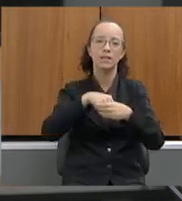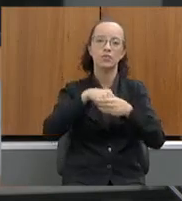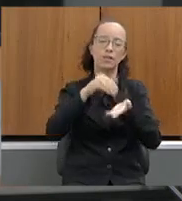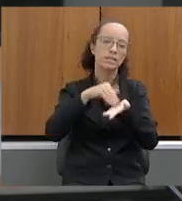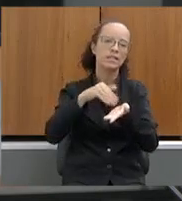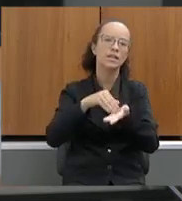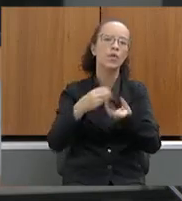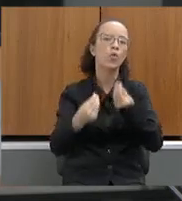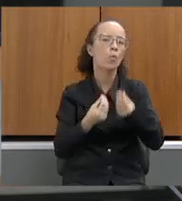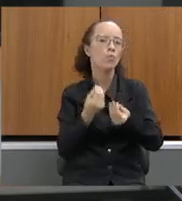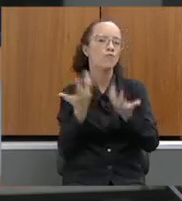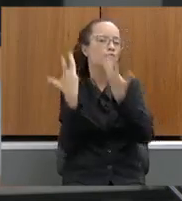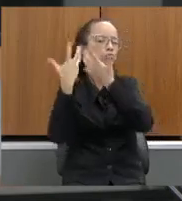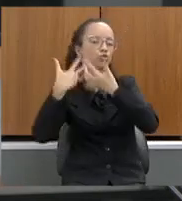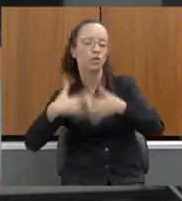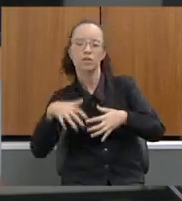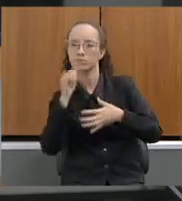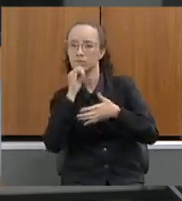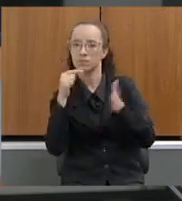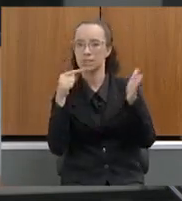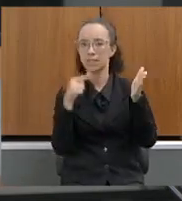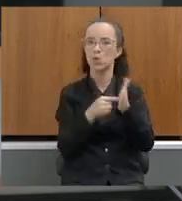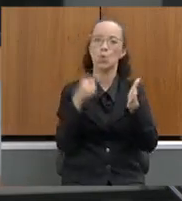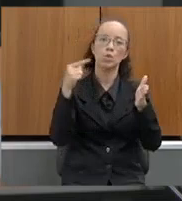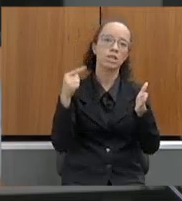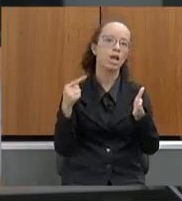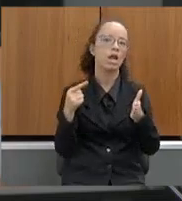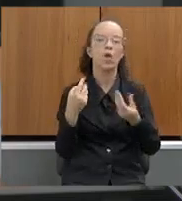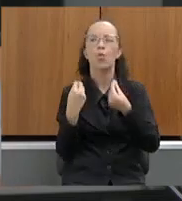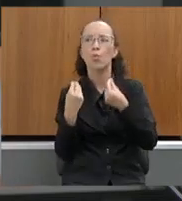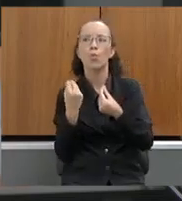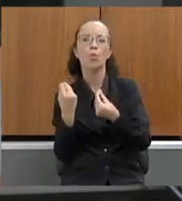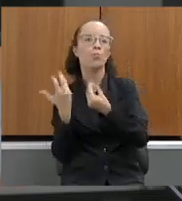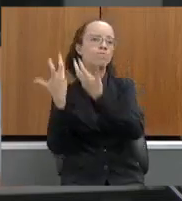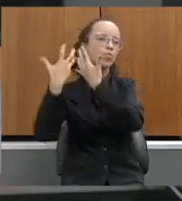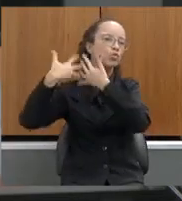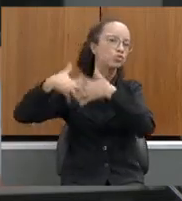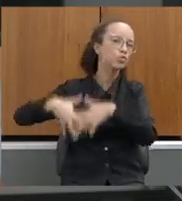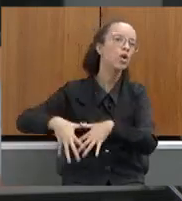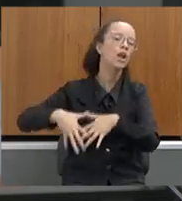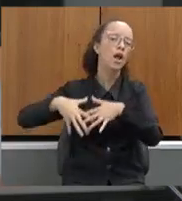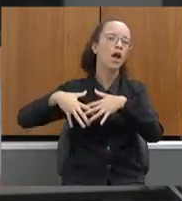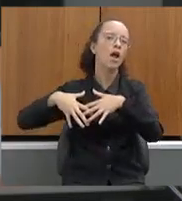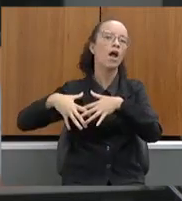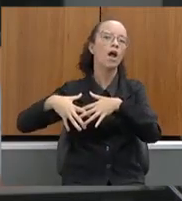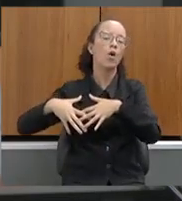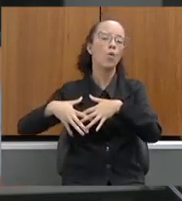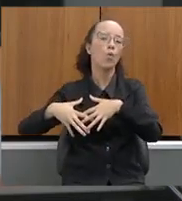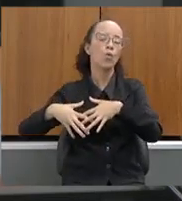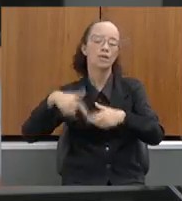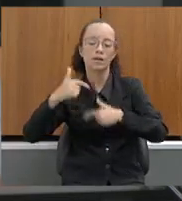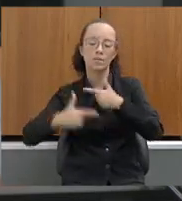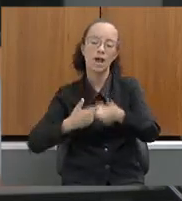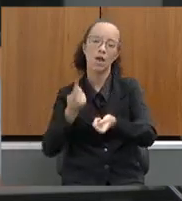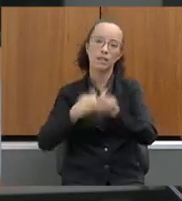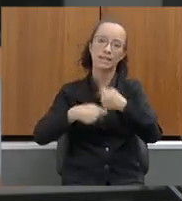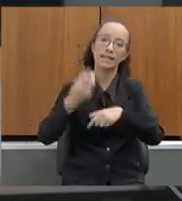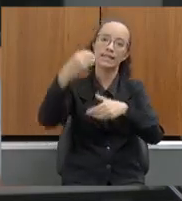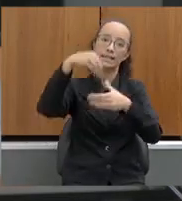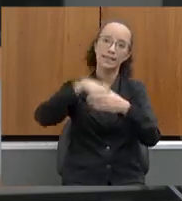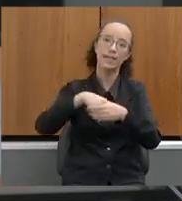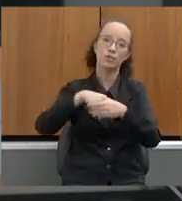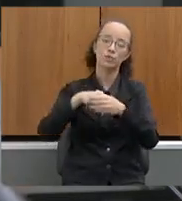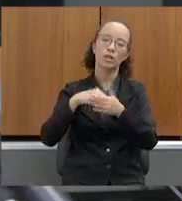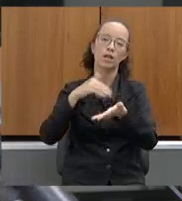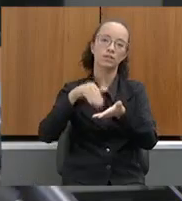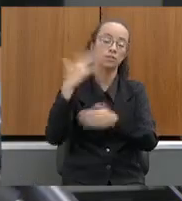em respeito às denúncias, como são feitos esses procedimentos administrativos dentro da Secretaria de Meio